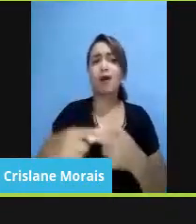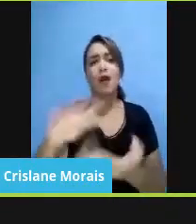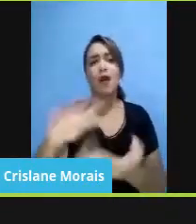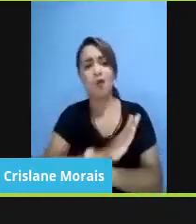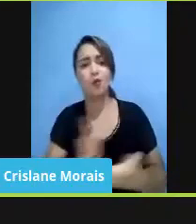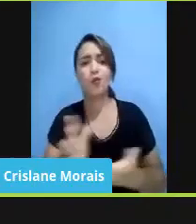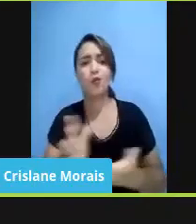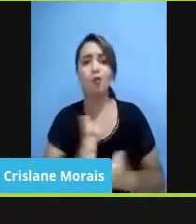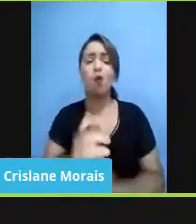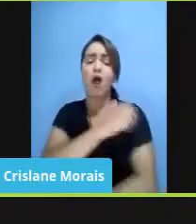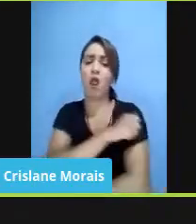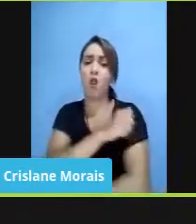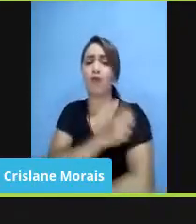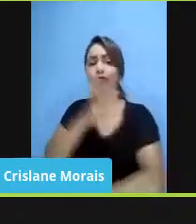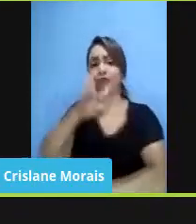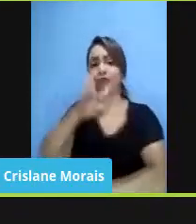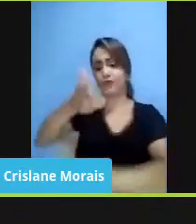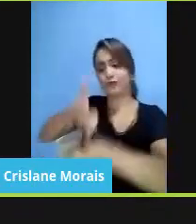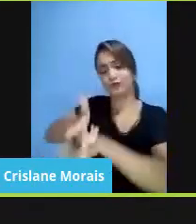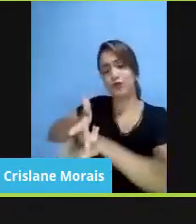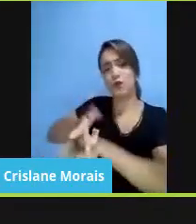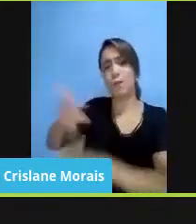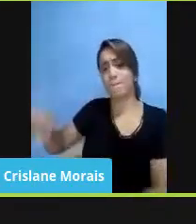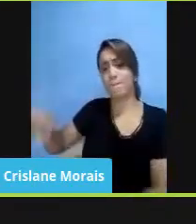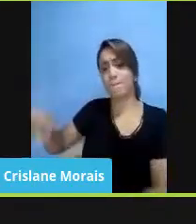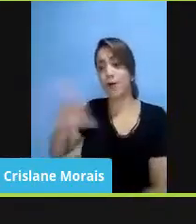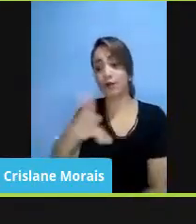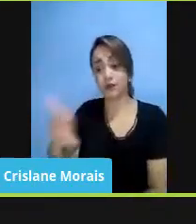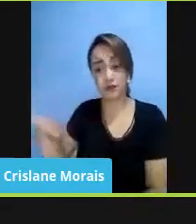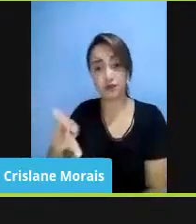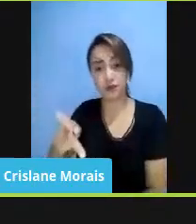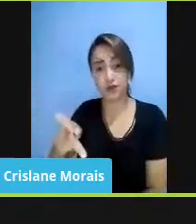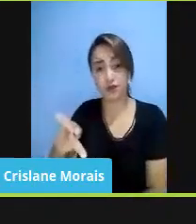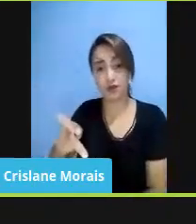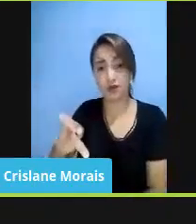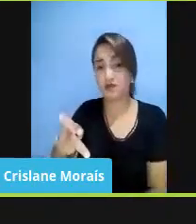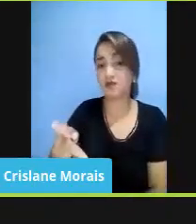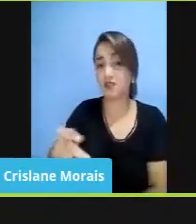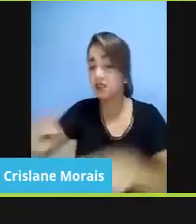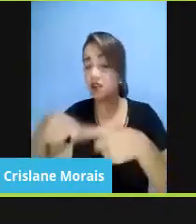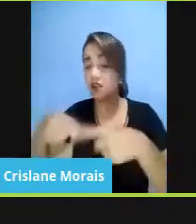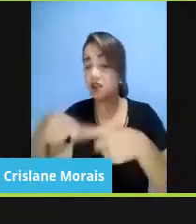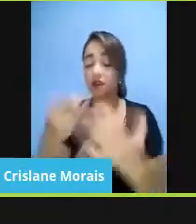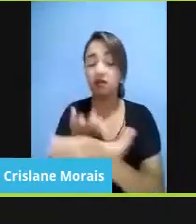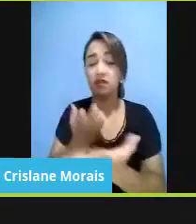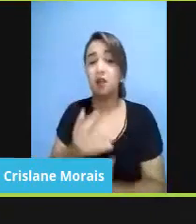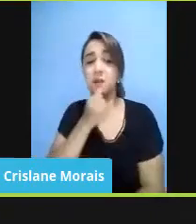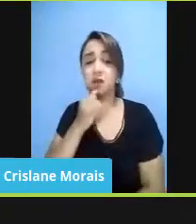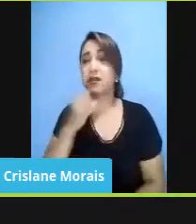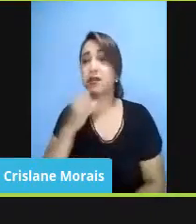essas pessoas em sala de aula falando alguma coisa, dizendo, por exemplo, que,